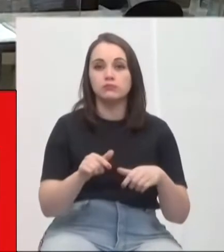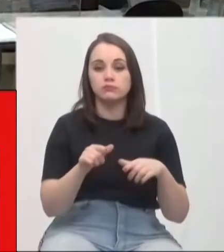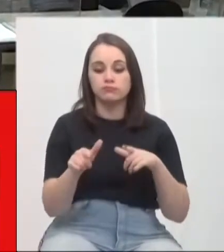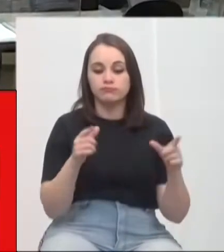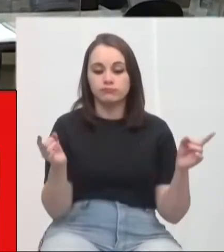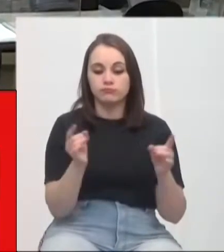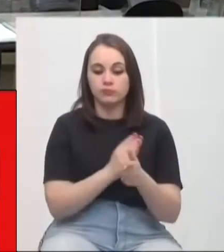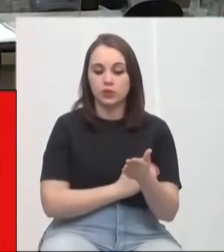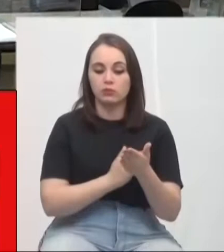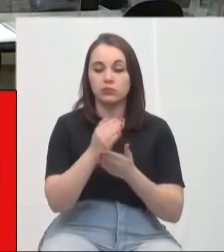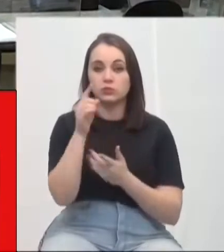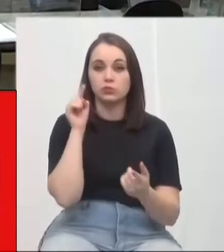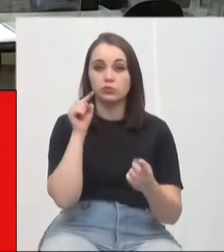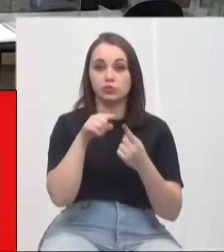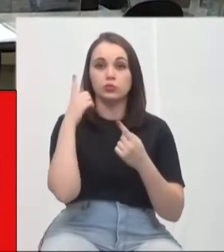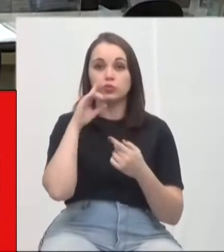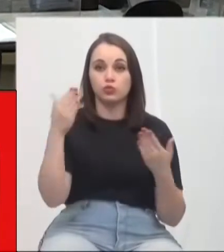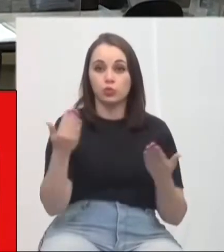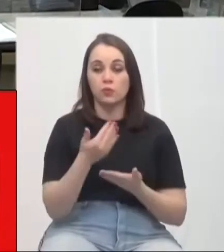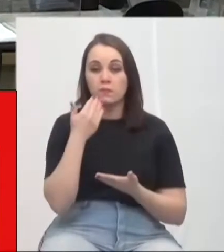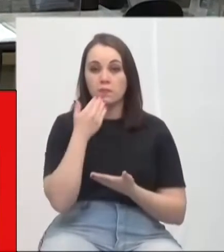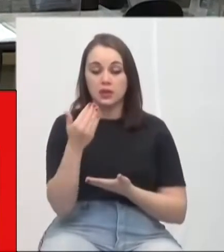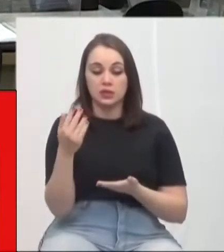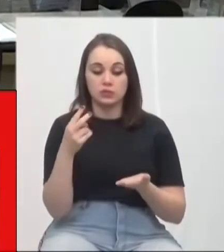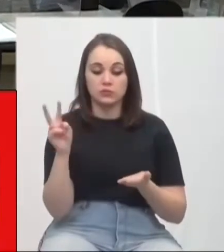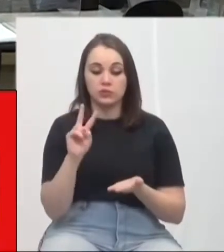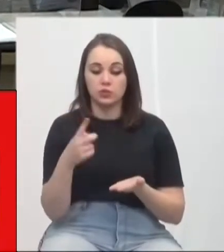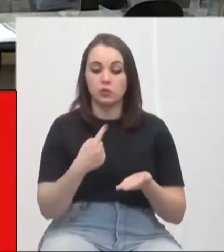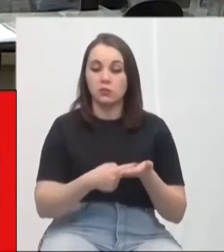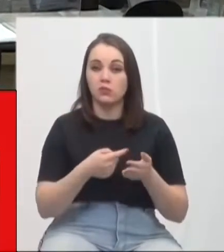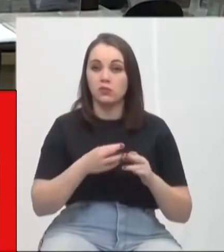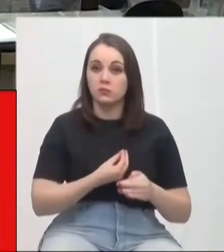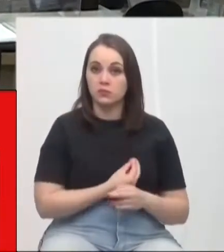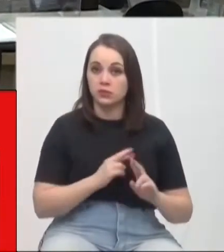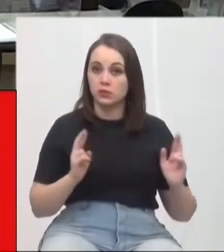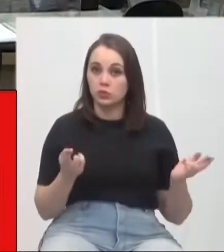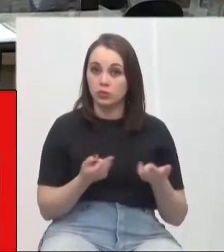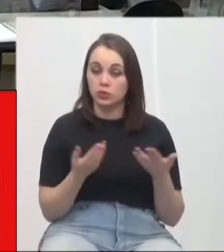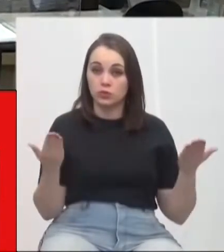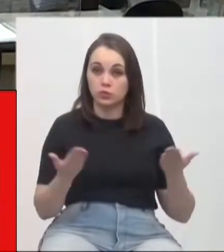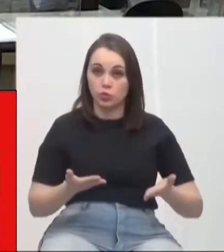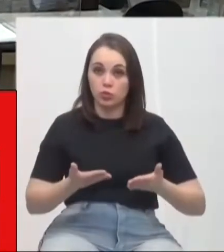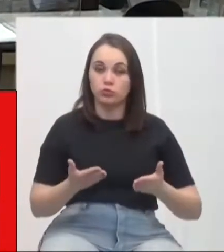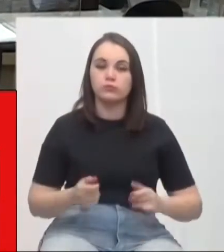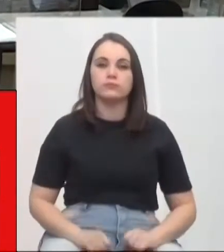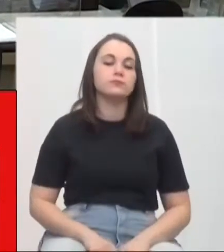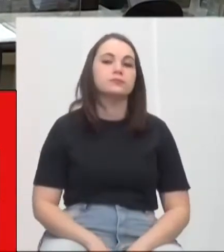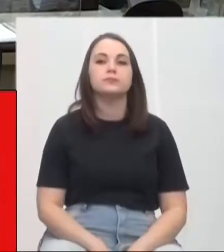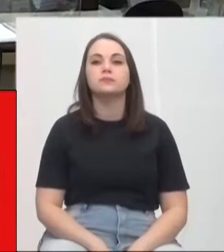expediente, passamos para a ordem do dia. Solicito que os senhores vereadores e vereadoras façam a confirmação do quórum.